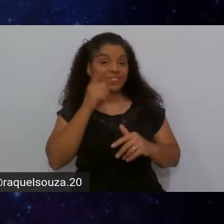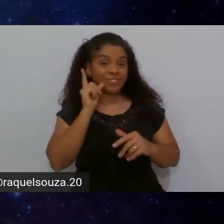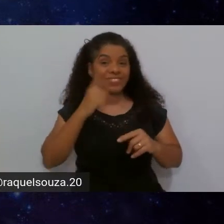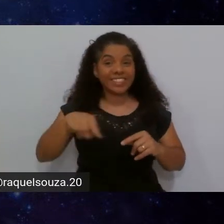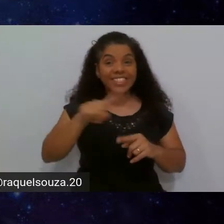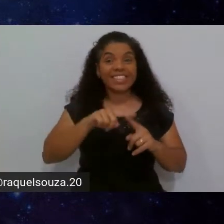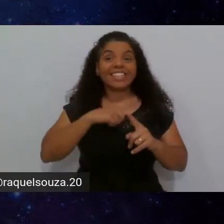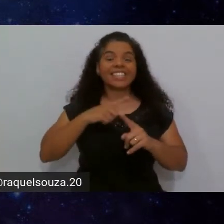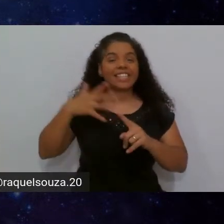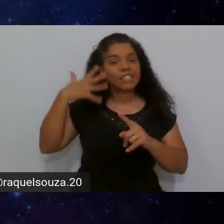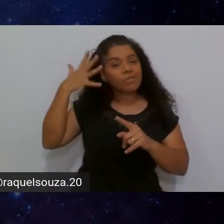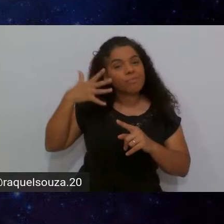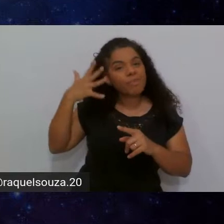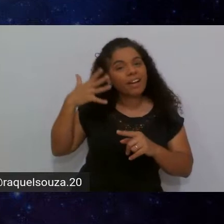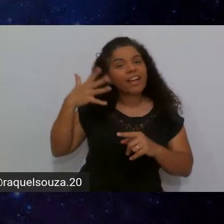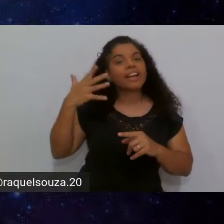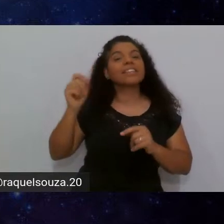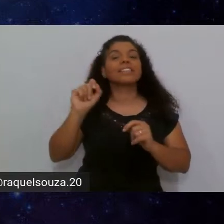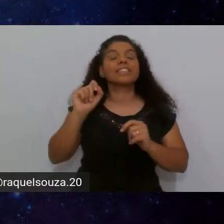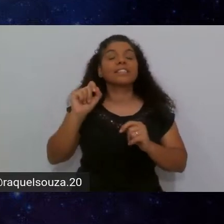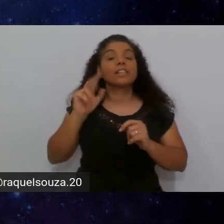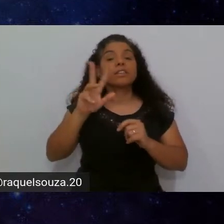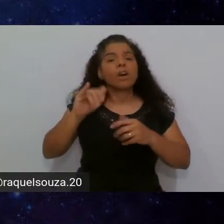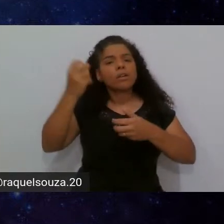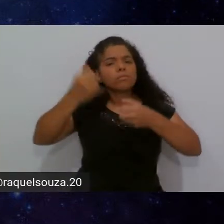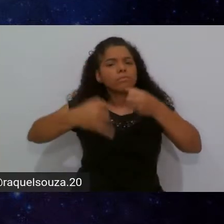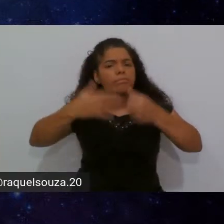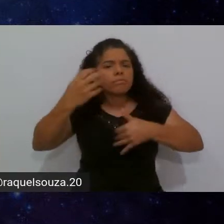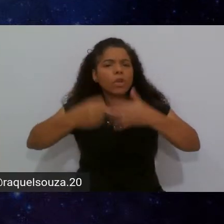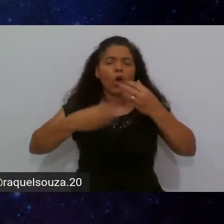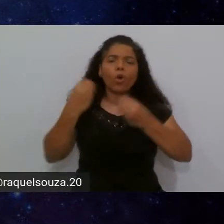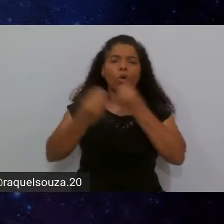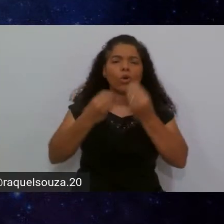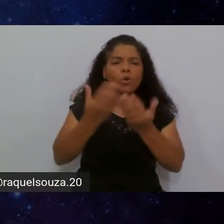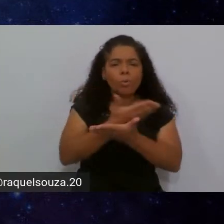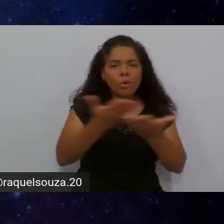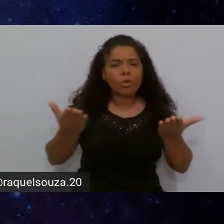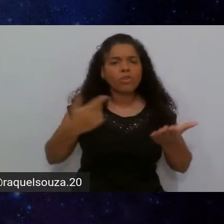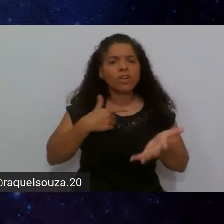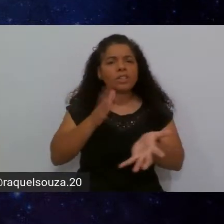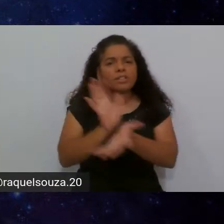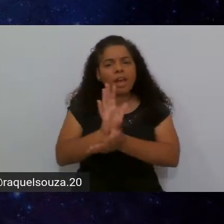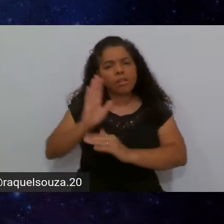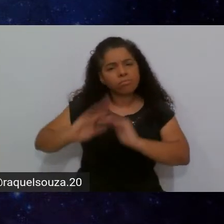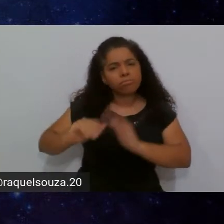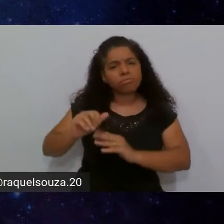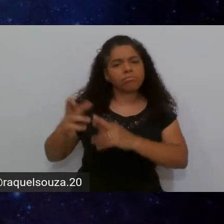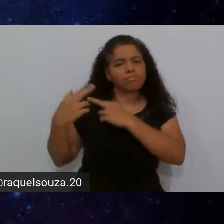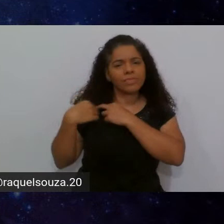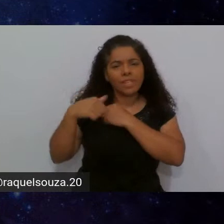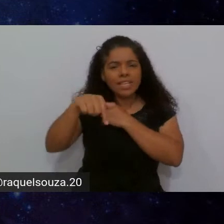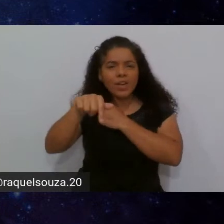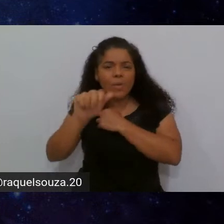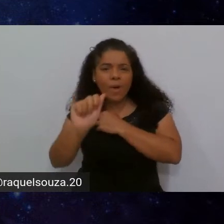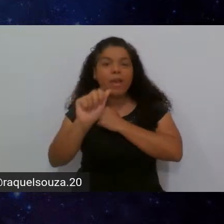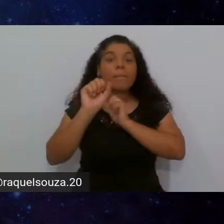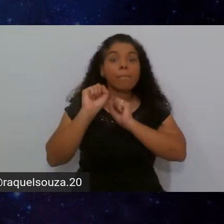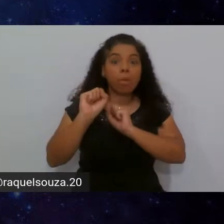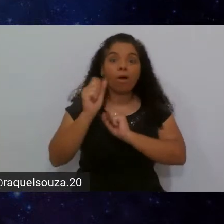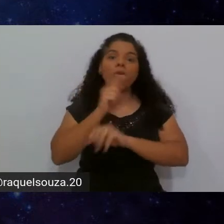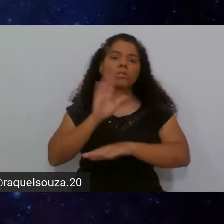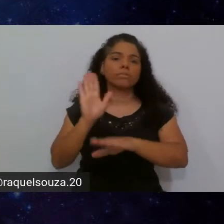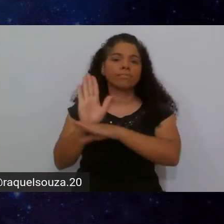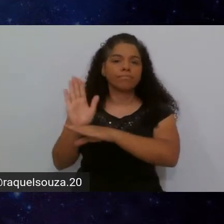Essas palestras, elas vão falar aí sobre como que você, que o EI, pode colaborar de alguma forma em